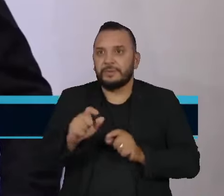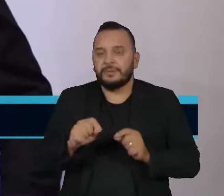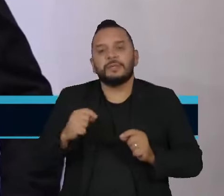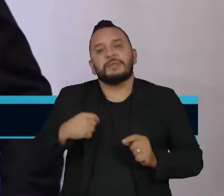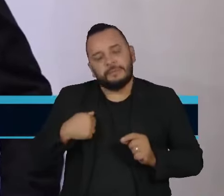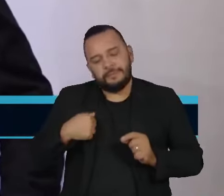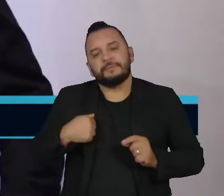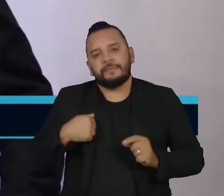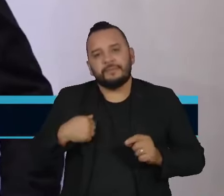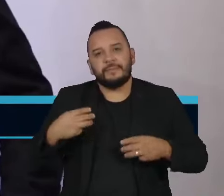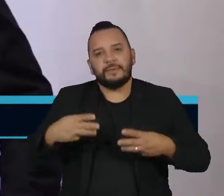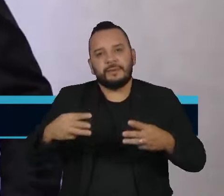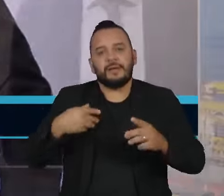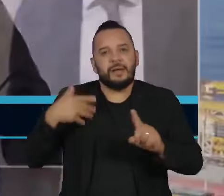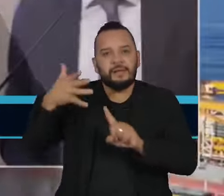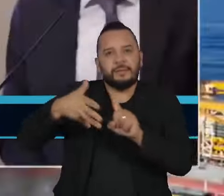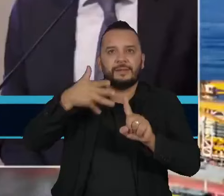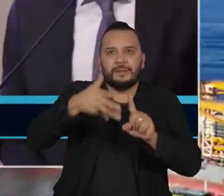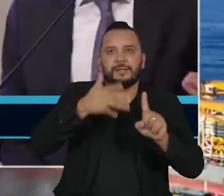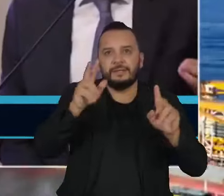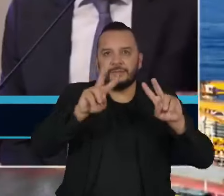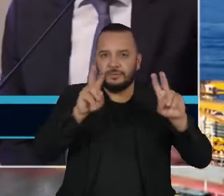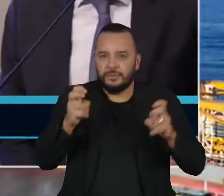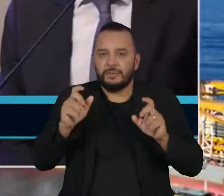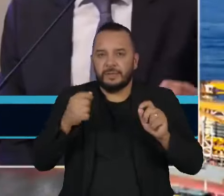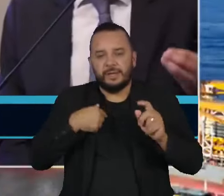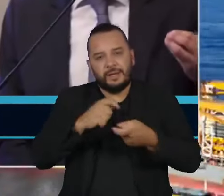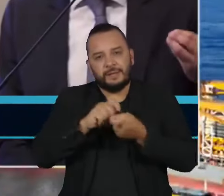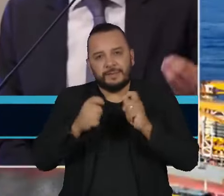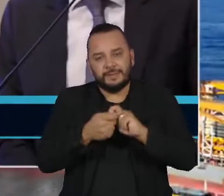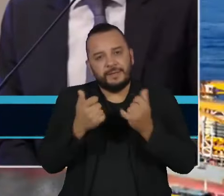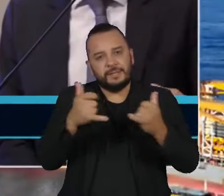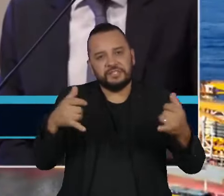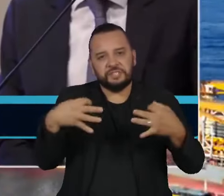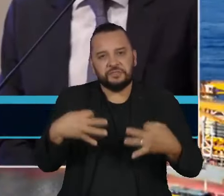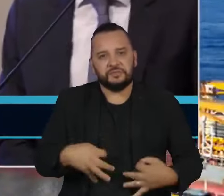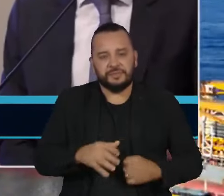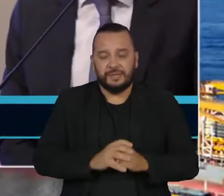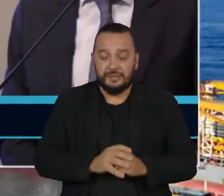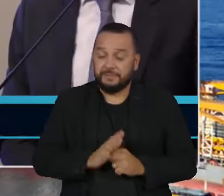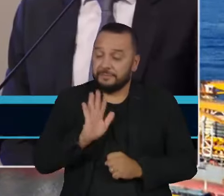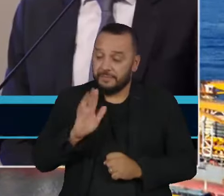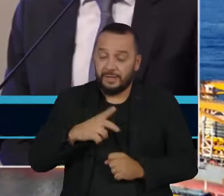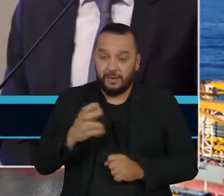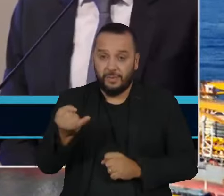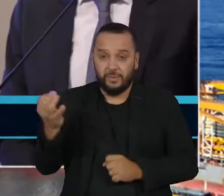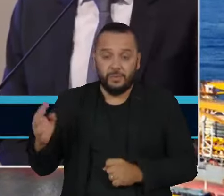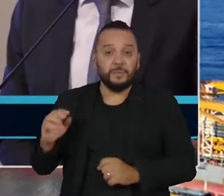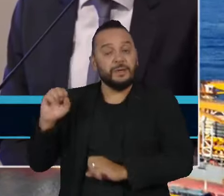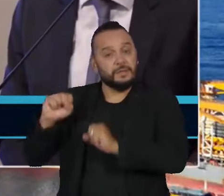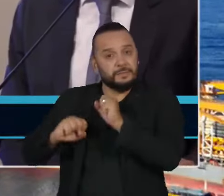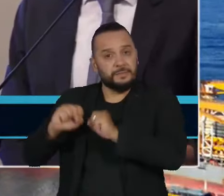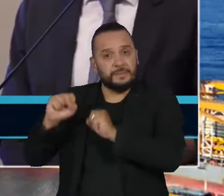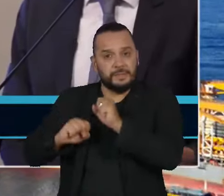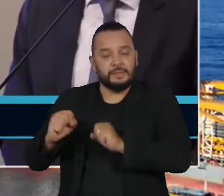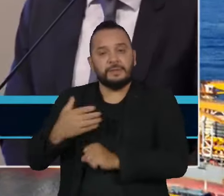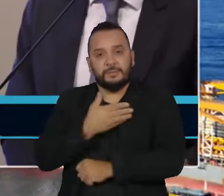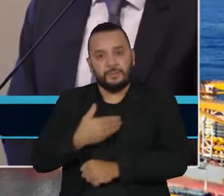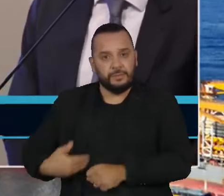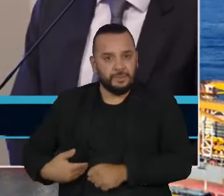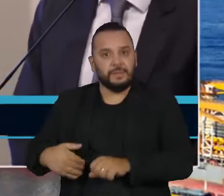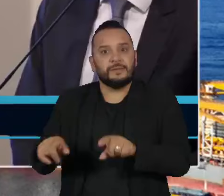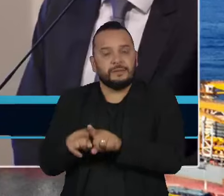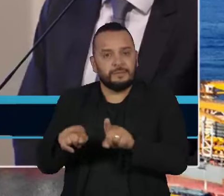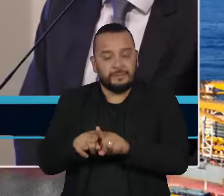seminário sobre transição energética justa, em que entidades públicas e privadas ligadas à exploração do